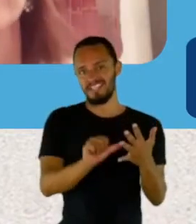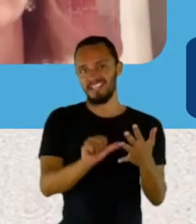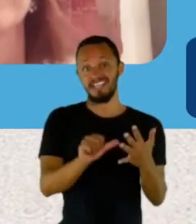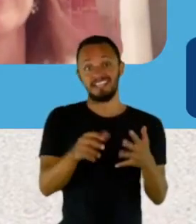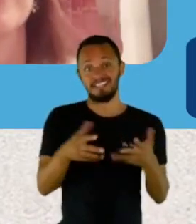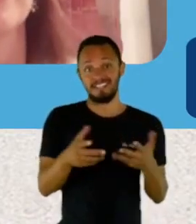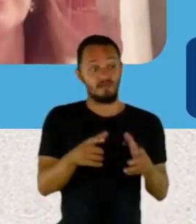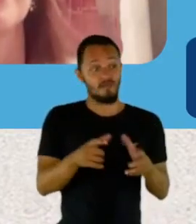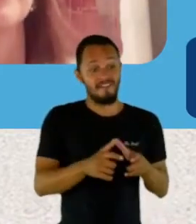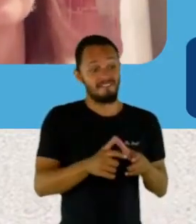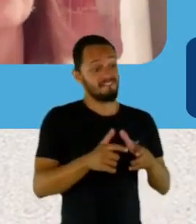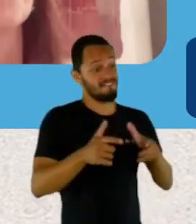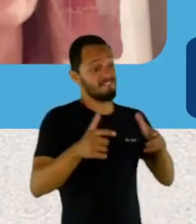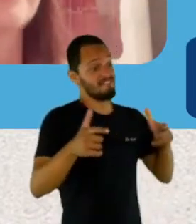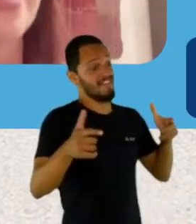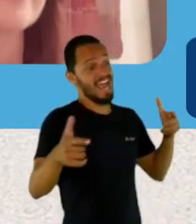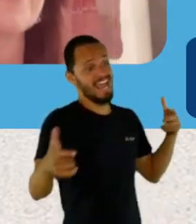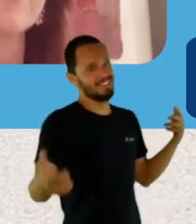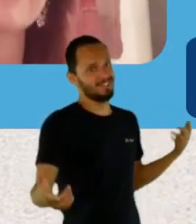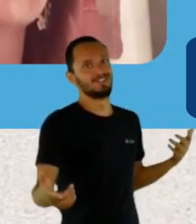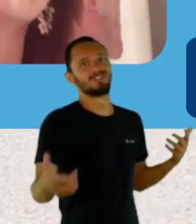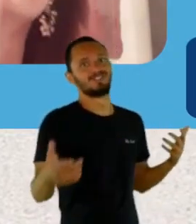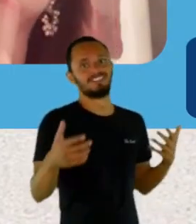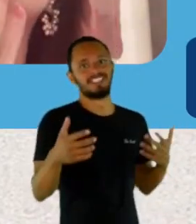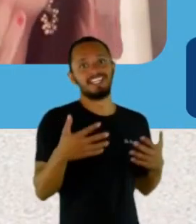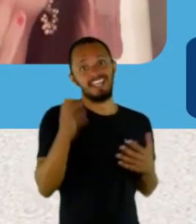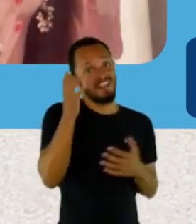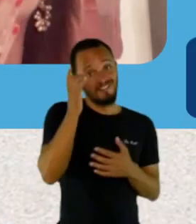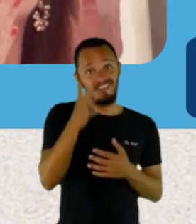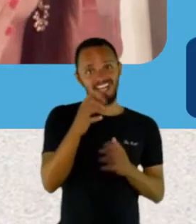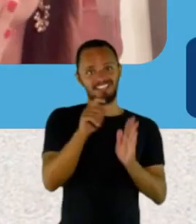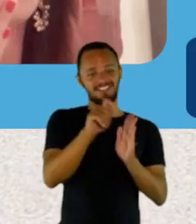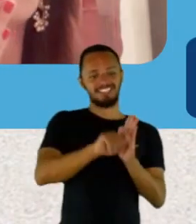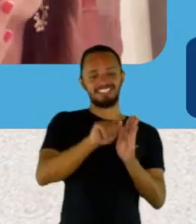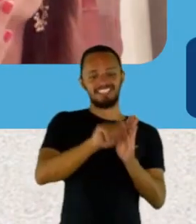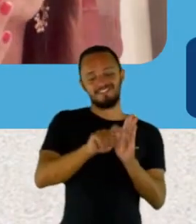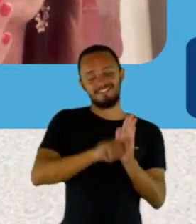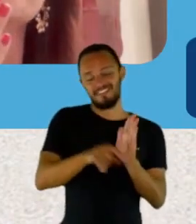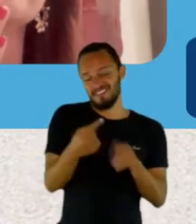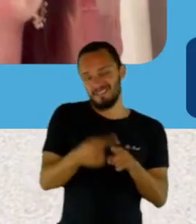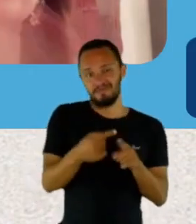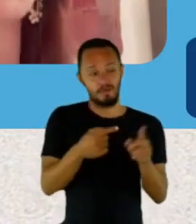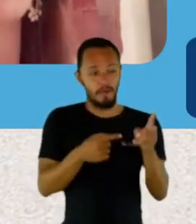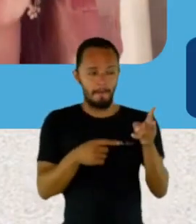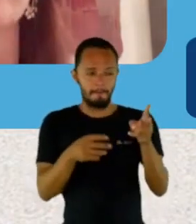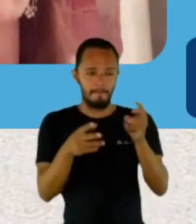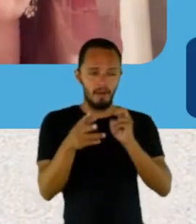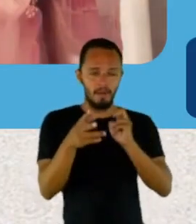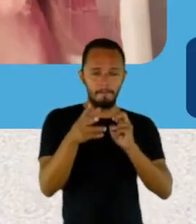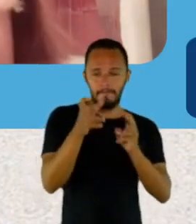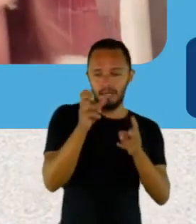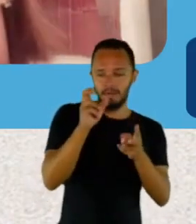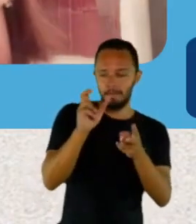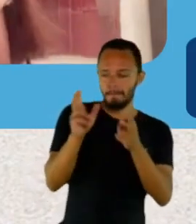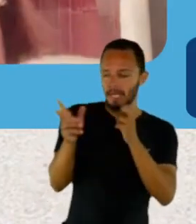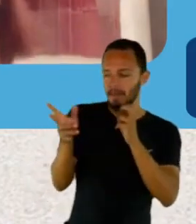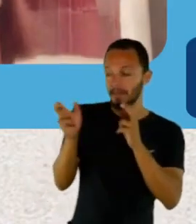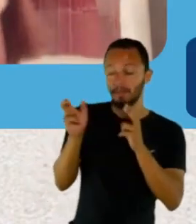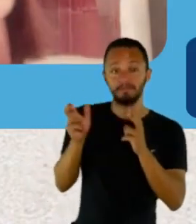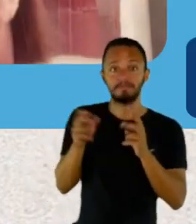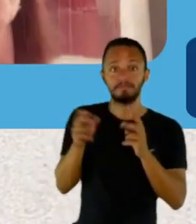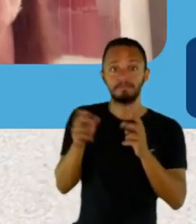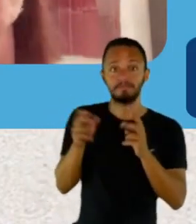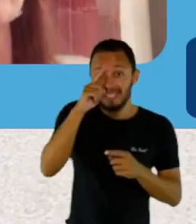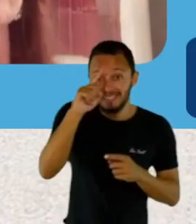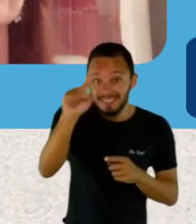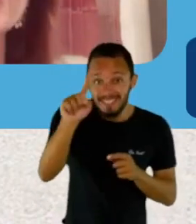escrever, né? E tem uma ideia também, que é falar um pouco sobre a percepção do homem. Então, talvez